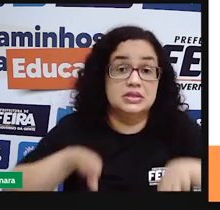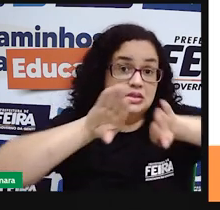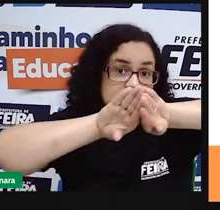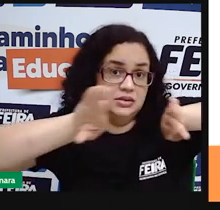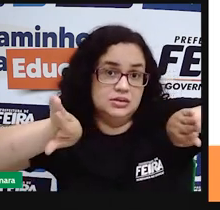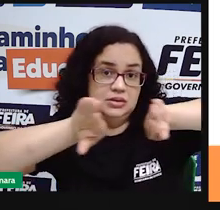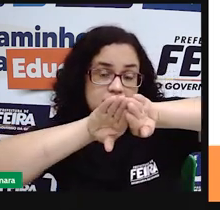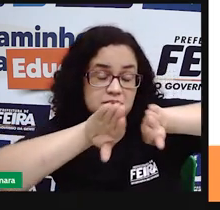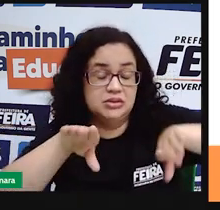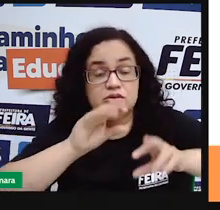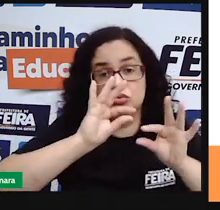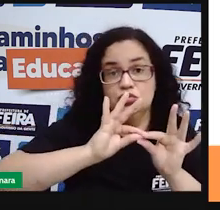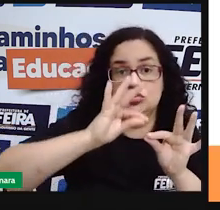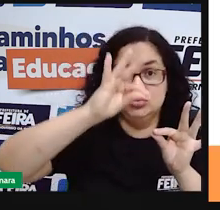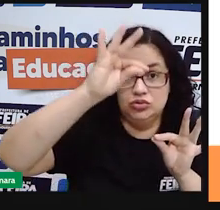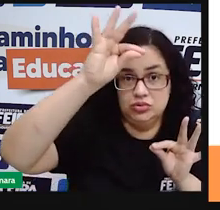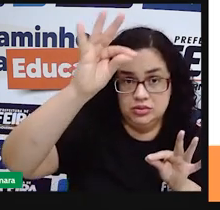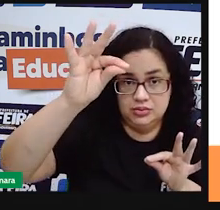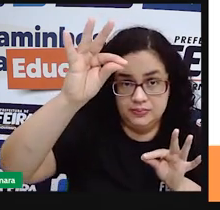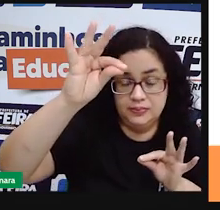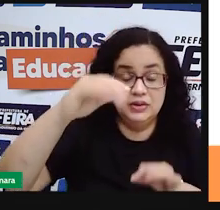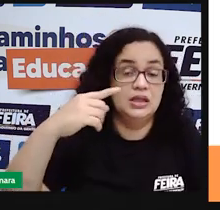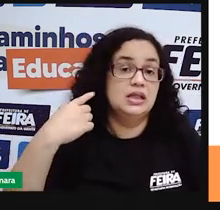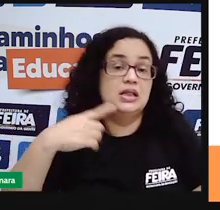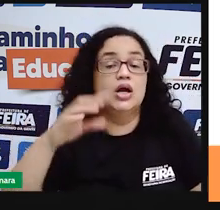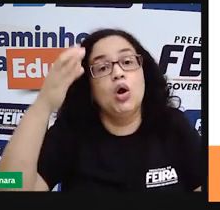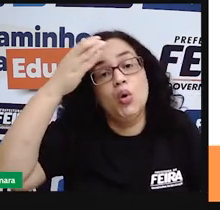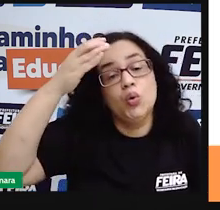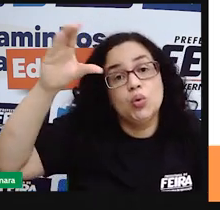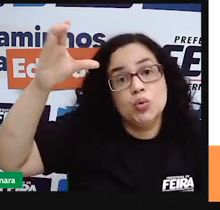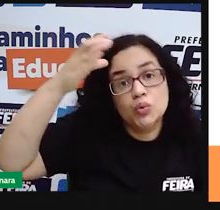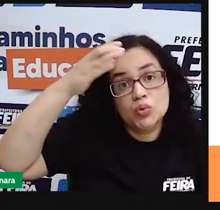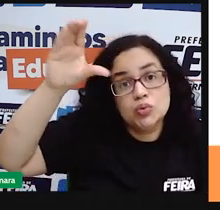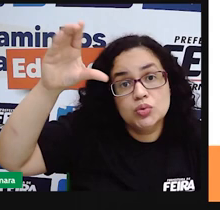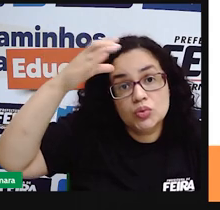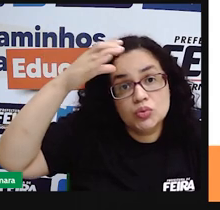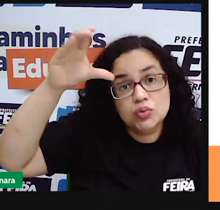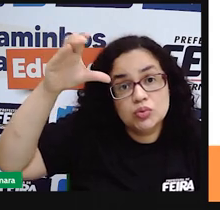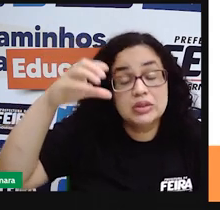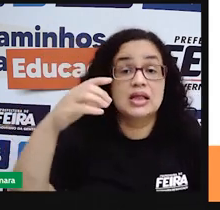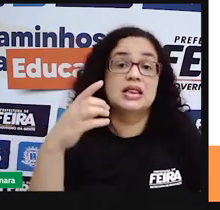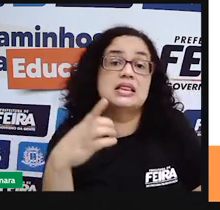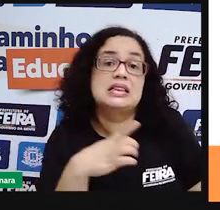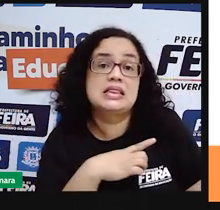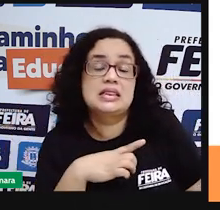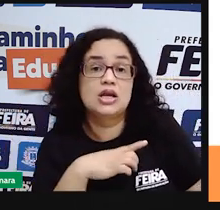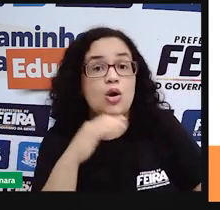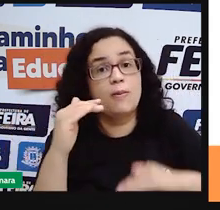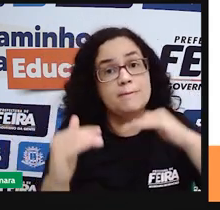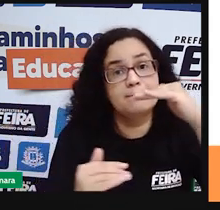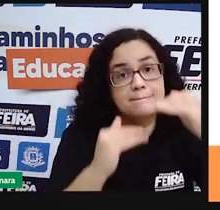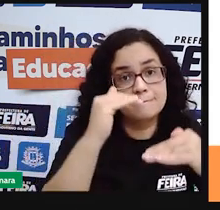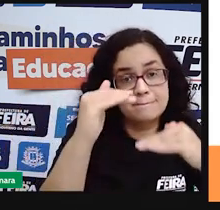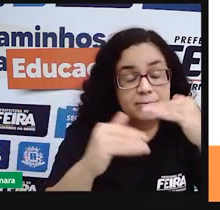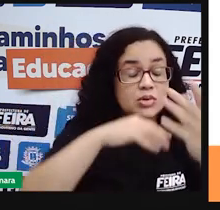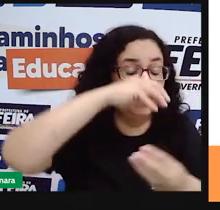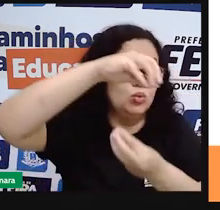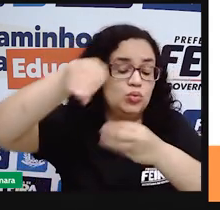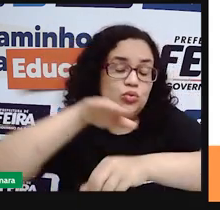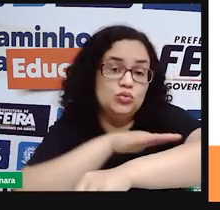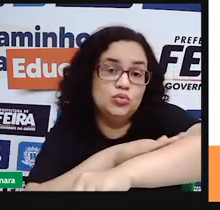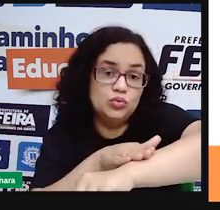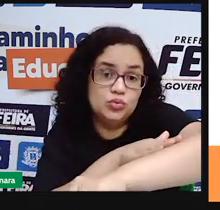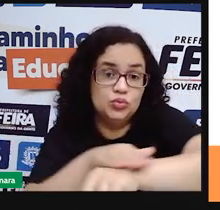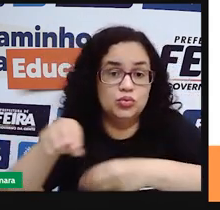né? Distantes, nem física, nem culturalmente. E aí se deu o processo de miscigenação, que é a